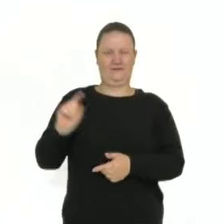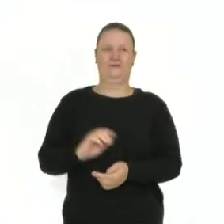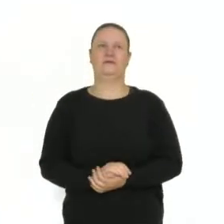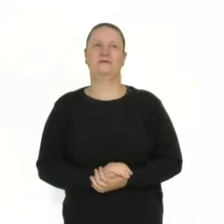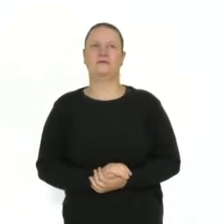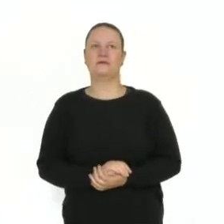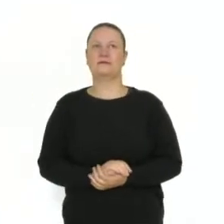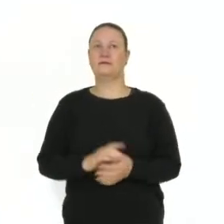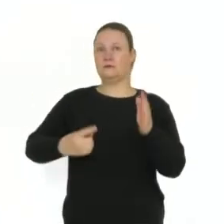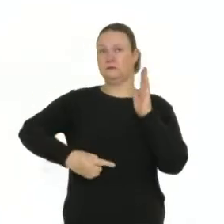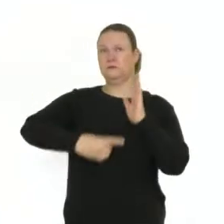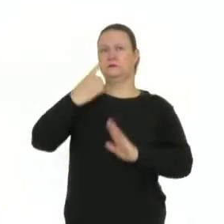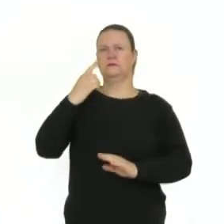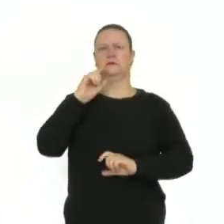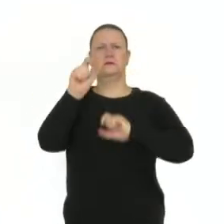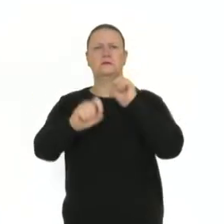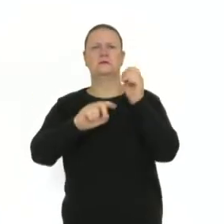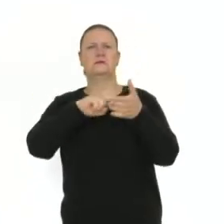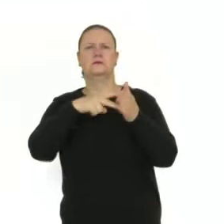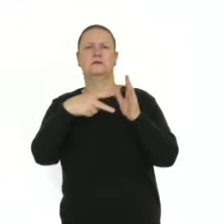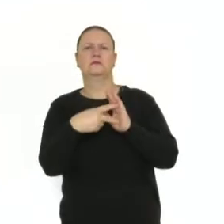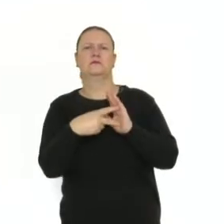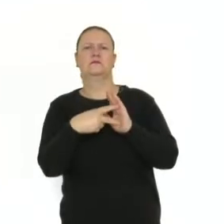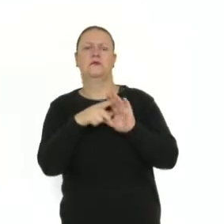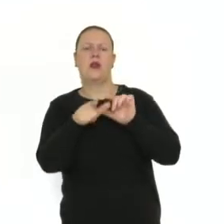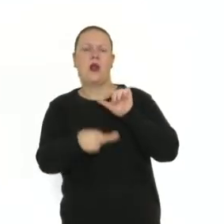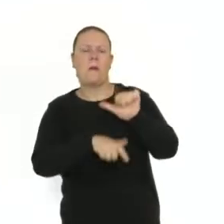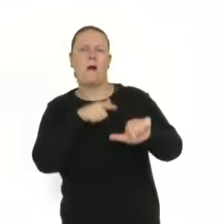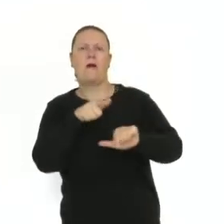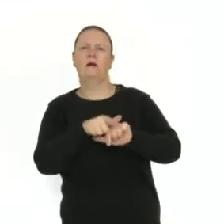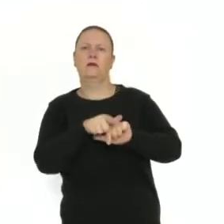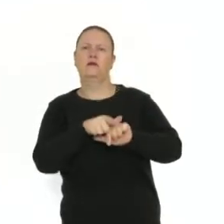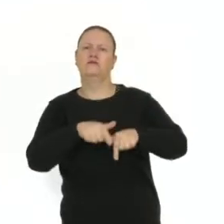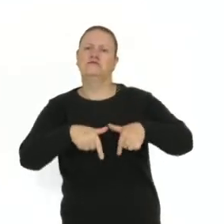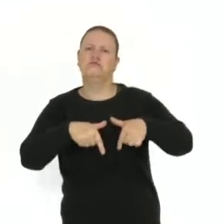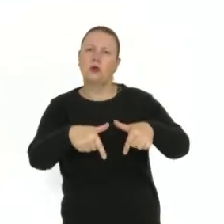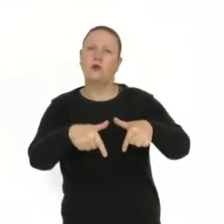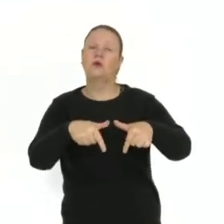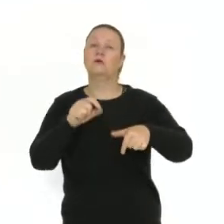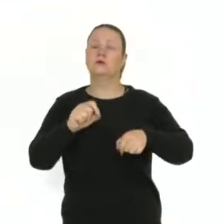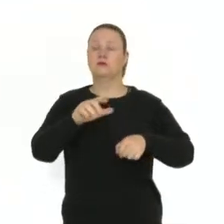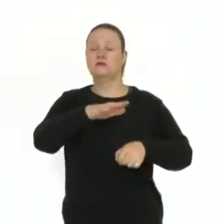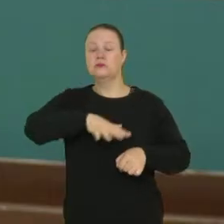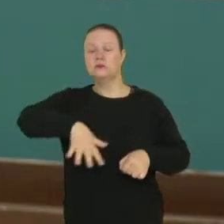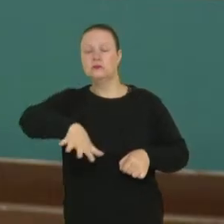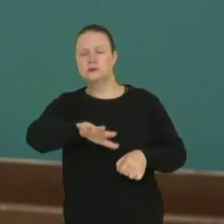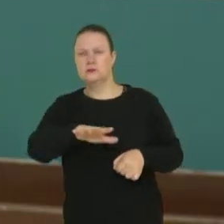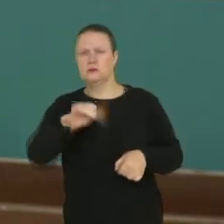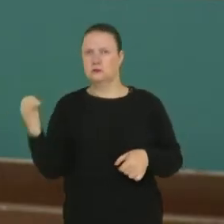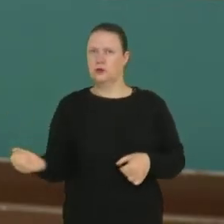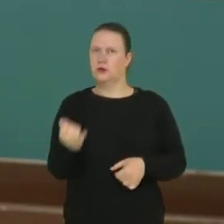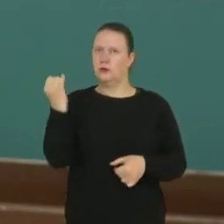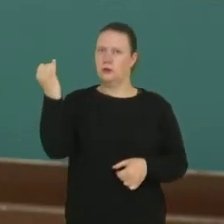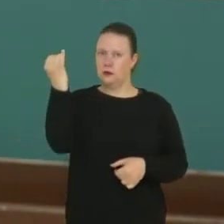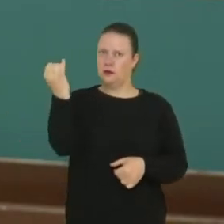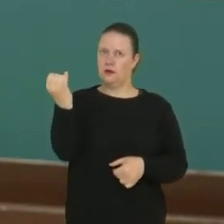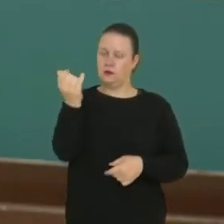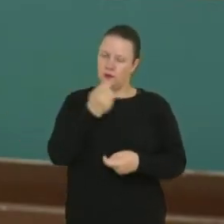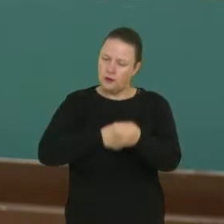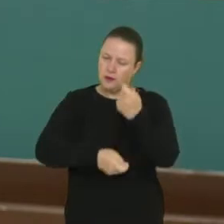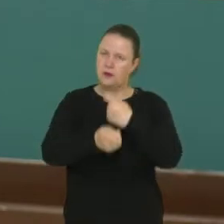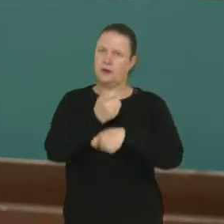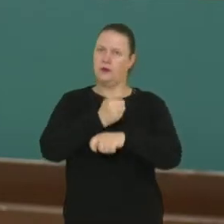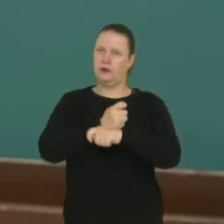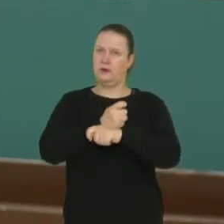Primeiro, você sabe o que é a prestação de serviços? E ainda, esse setor é importante para a economia? Repare